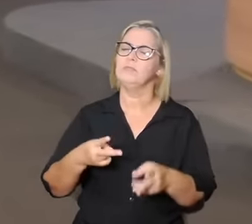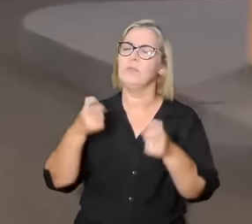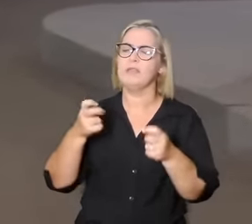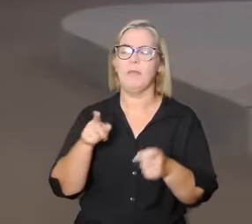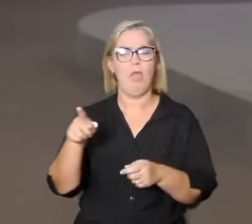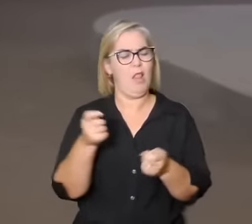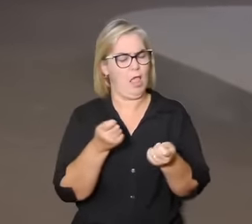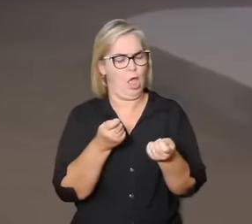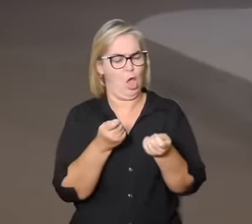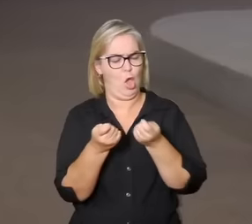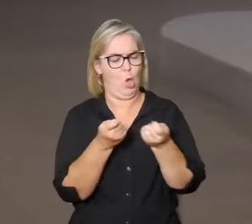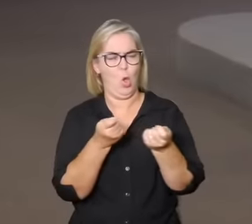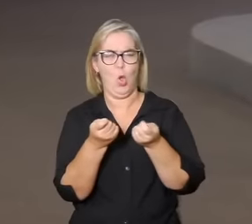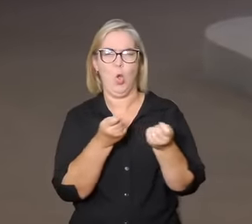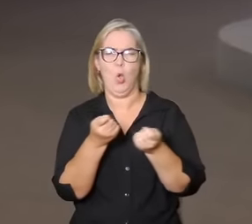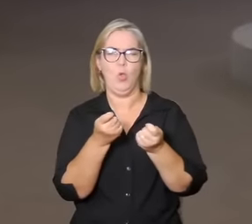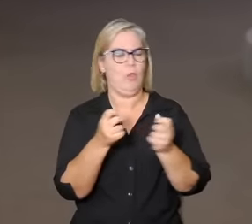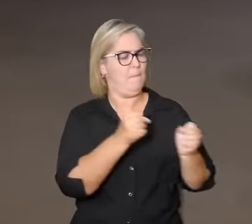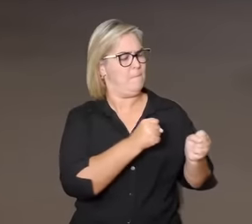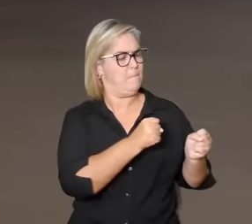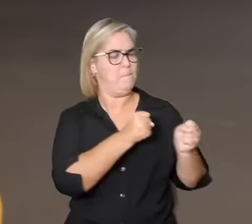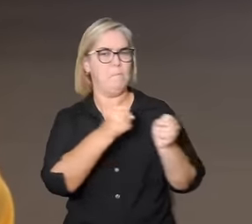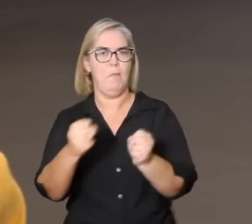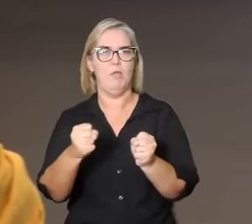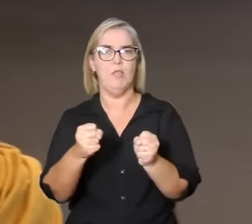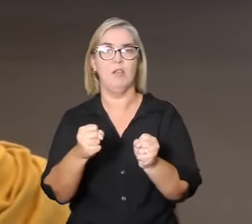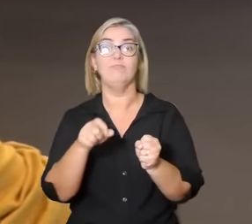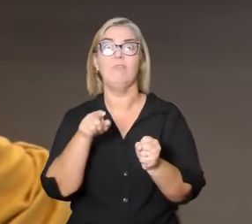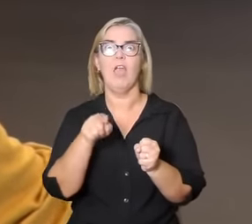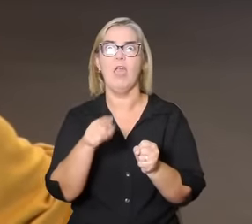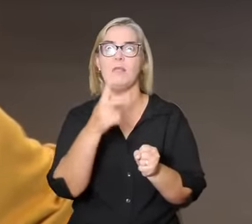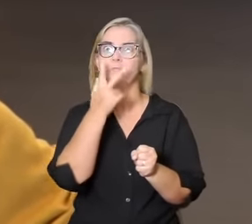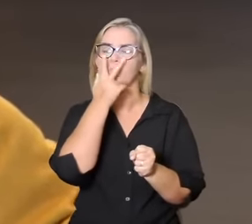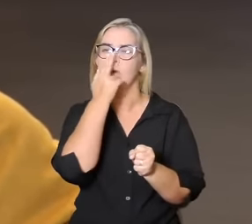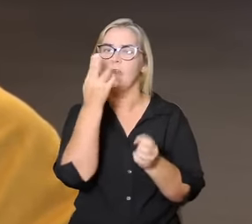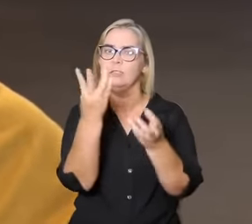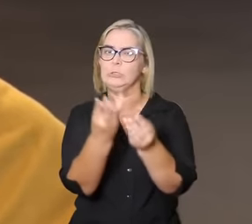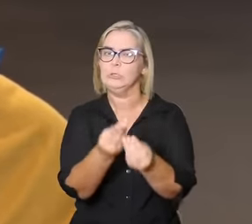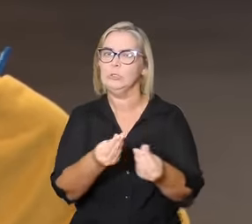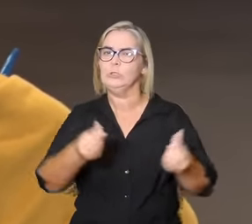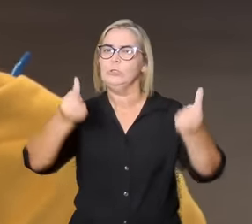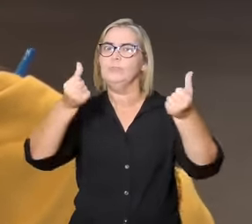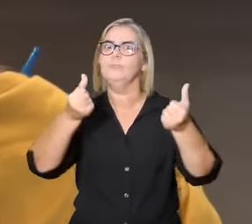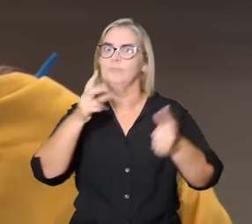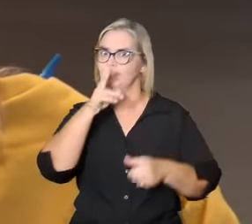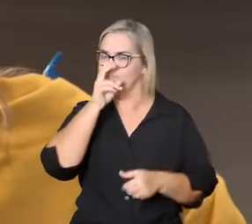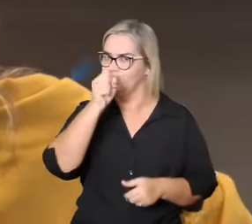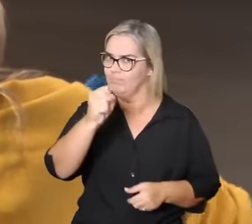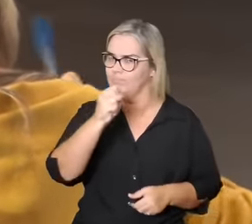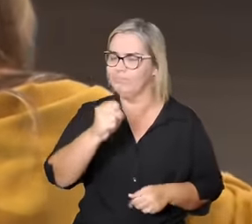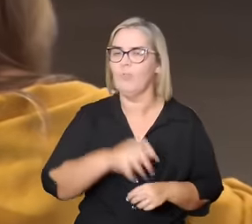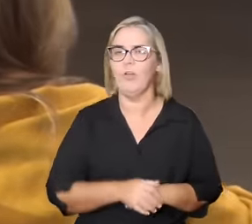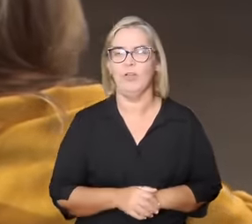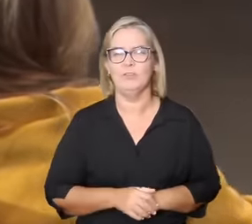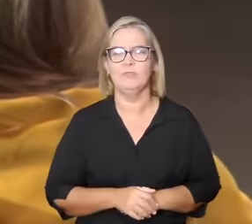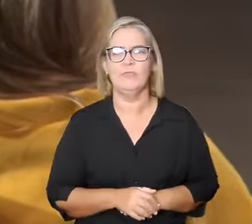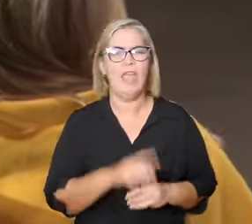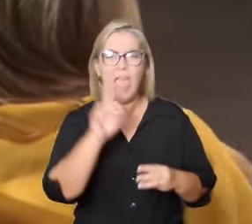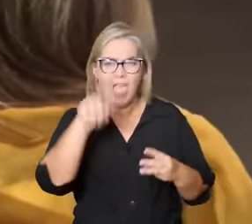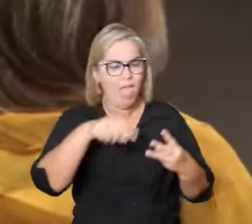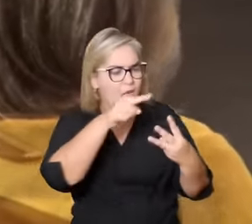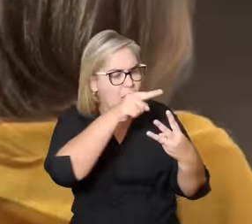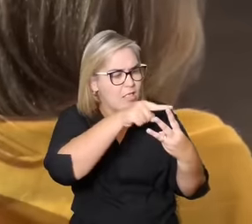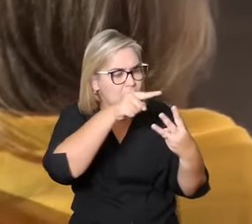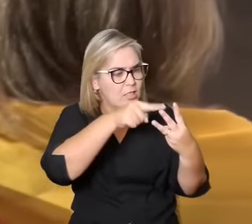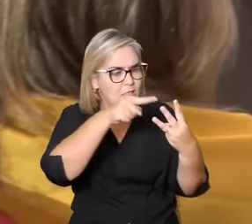que ele quer dominar, ele se fragmenta. A está falando de uma mesma... A pode pensar uma mesma pessoa que